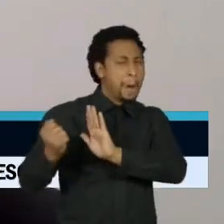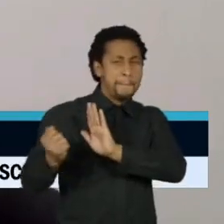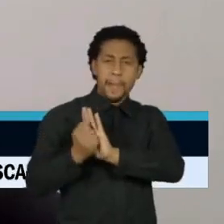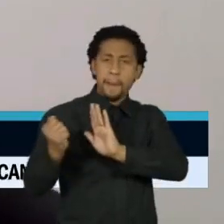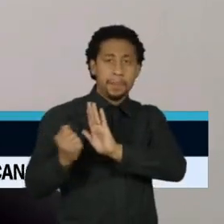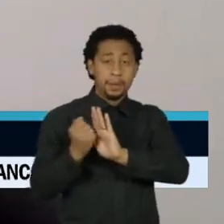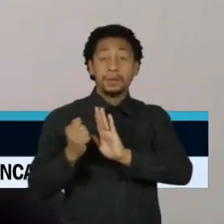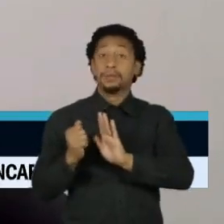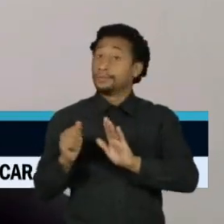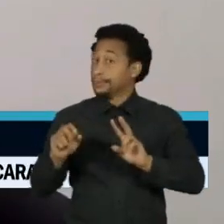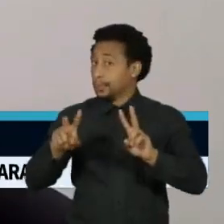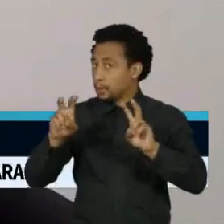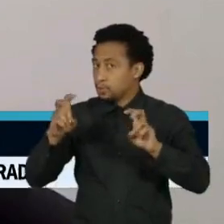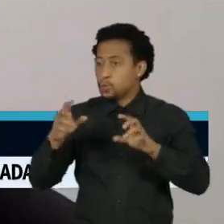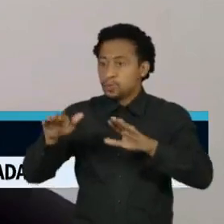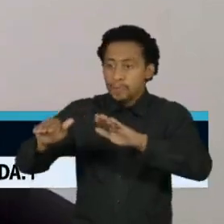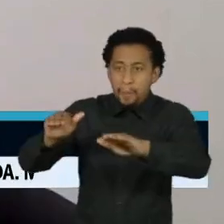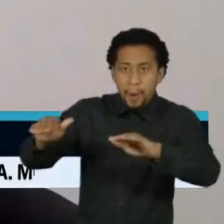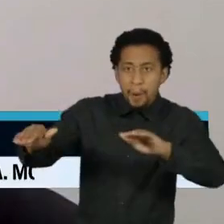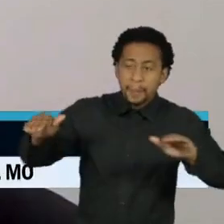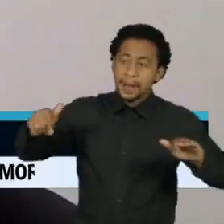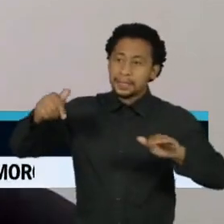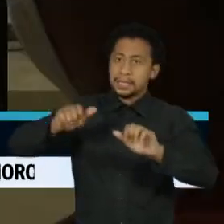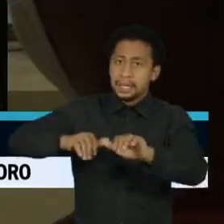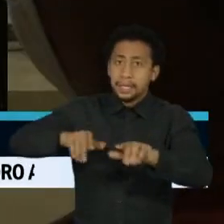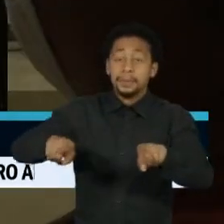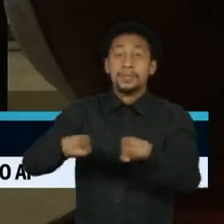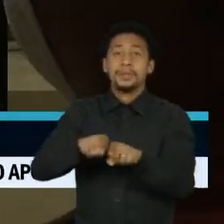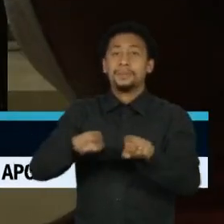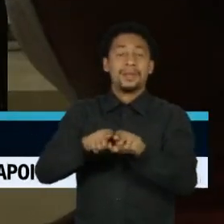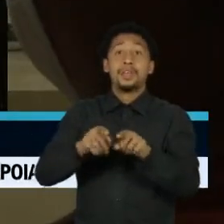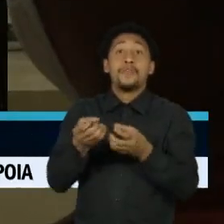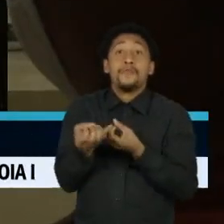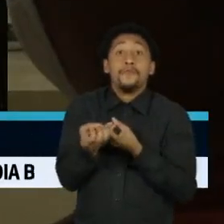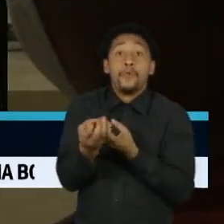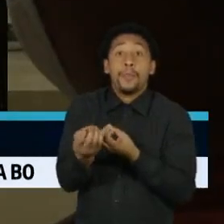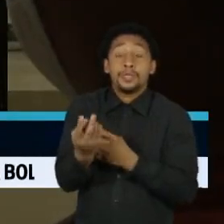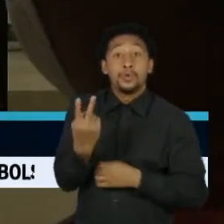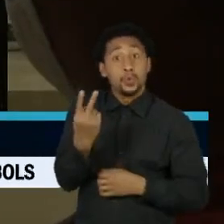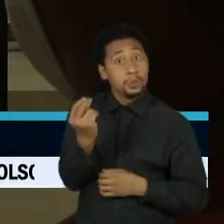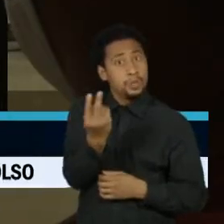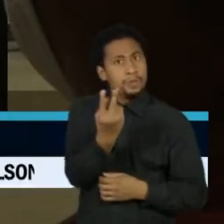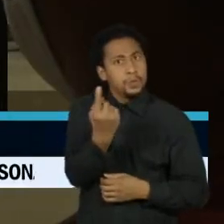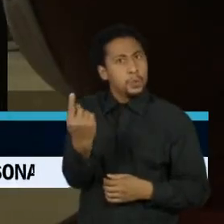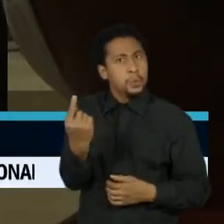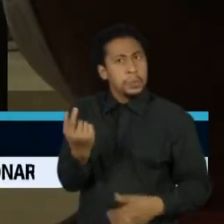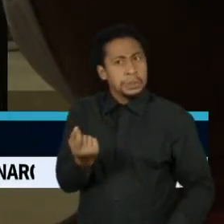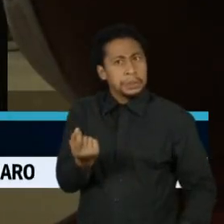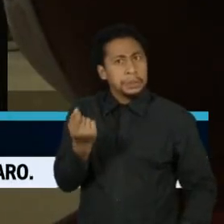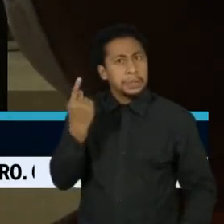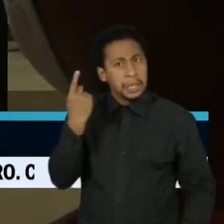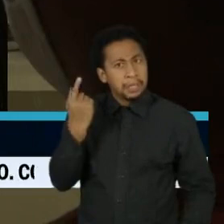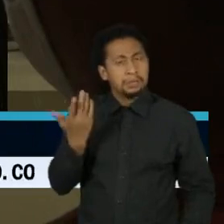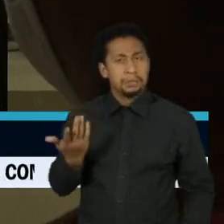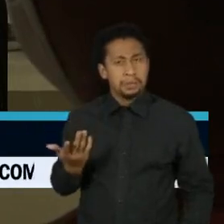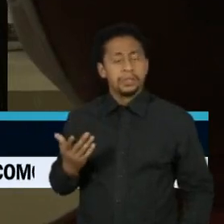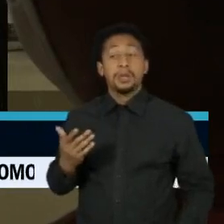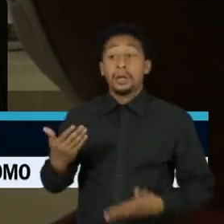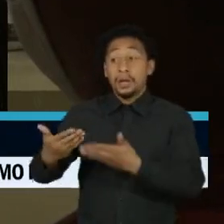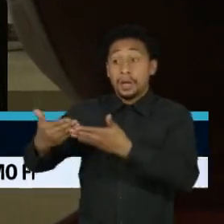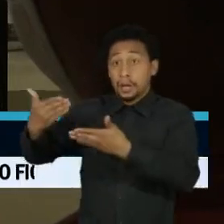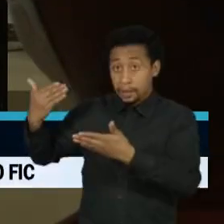respeito a essas convocações e principalmente de conteúdo de 2021. É muito curioso perceber que houve um esforço em